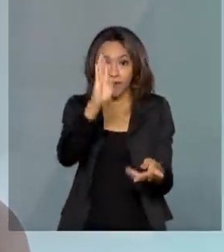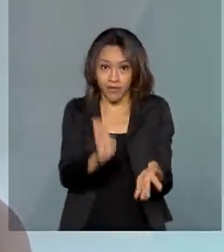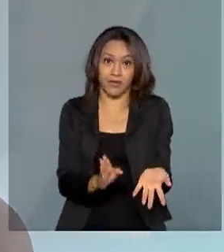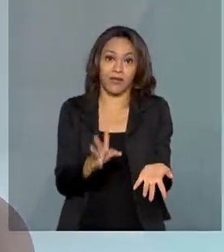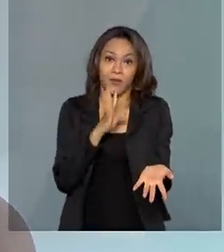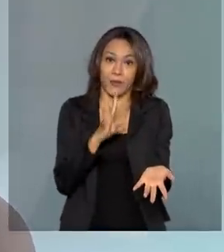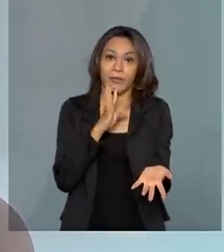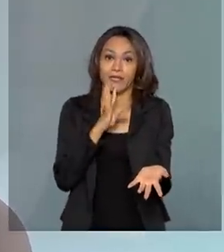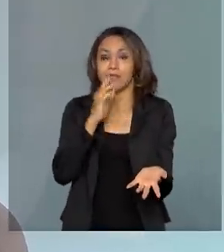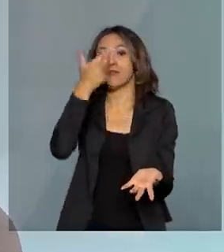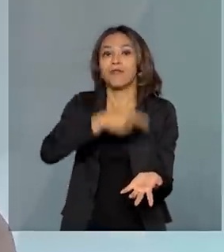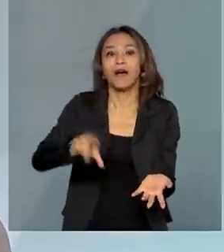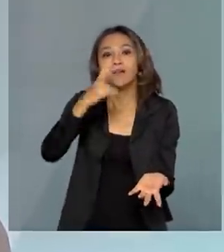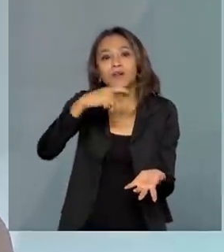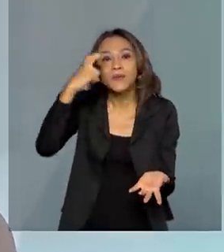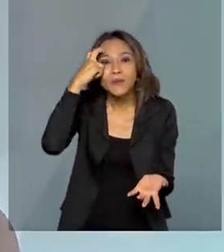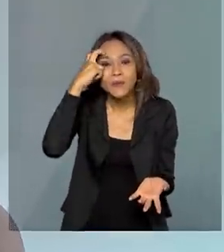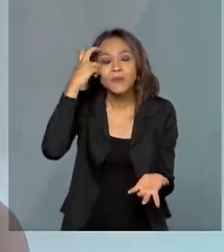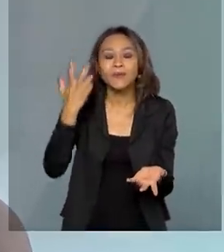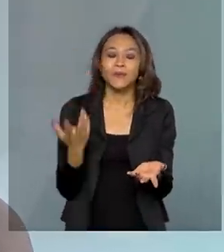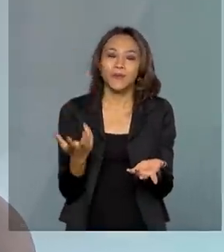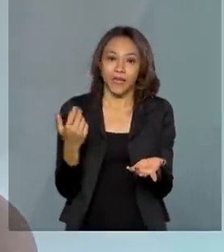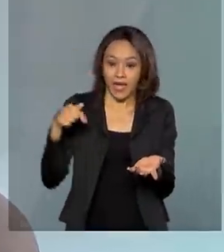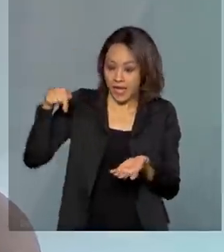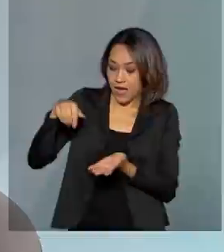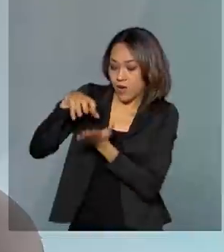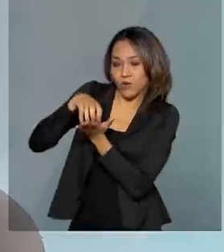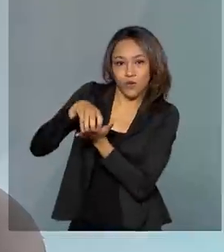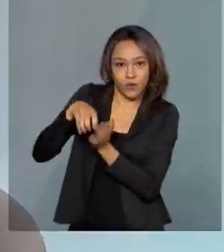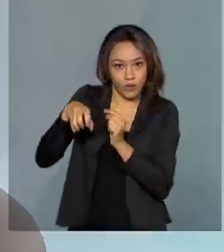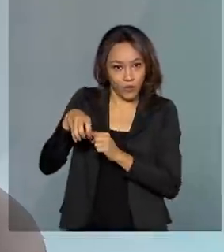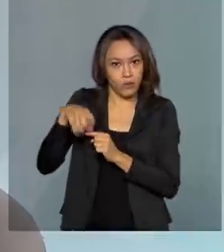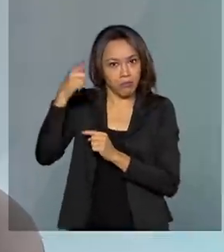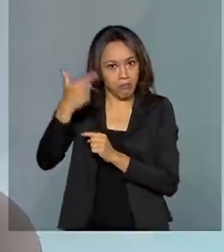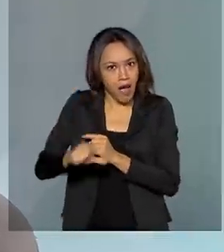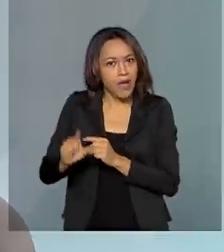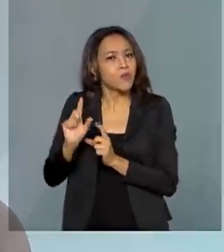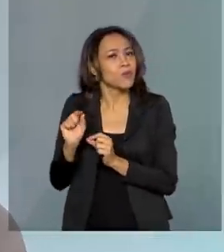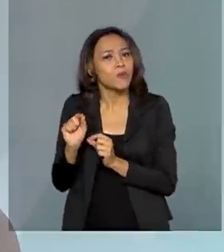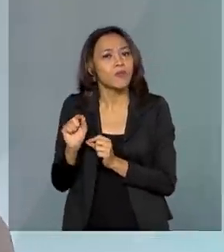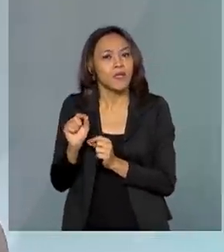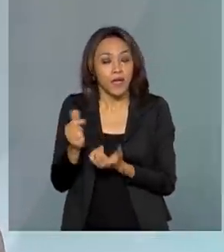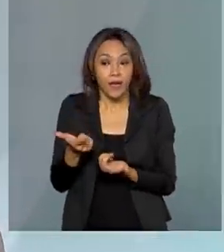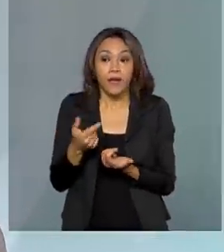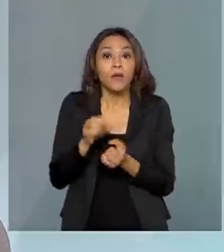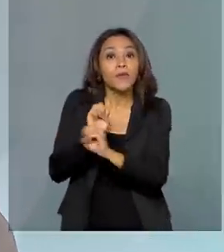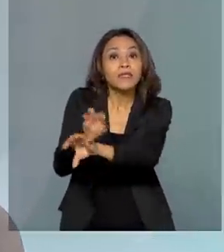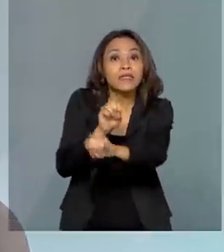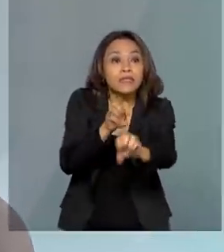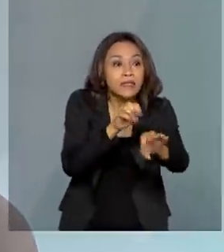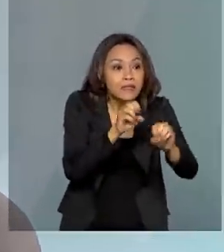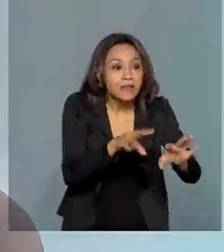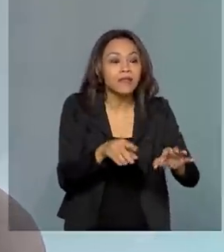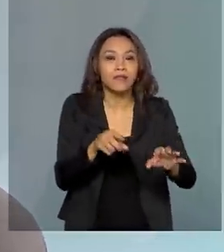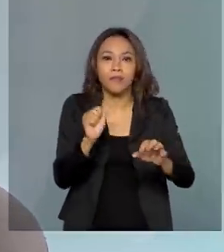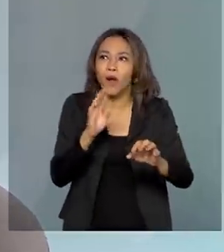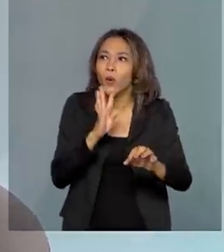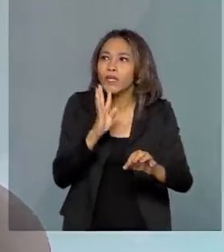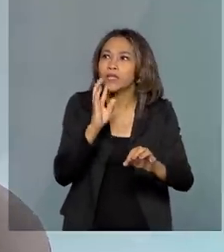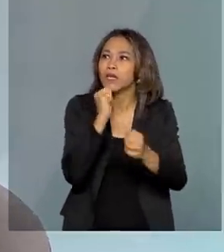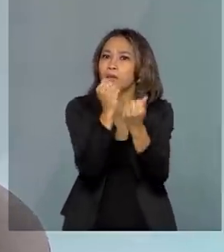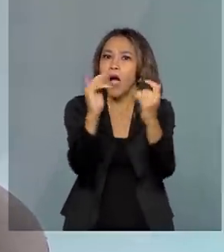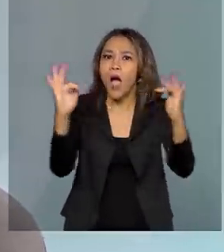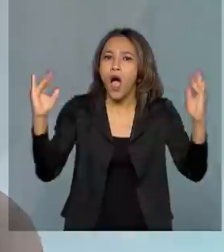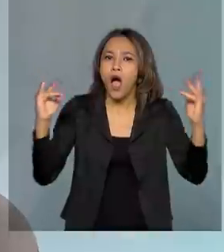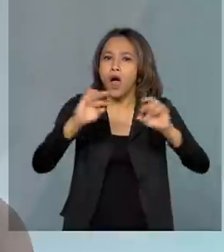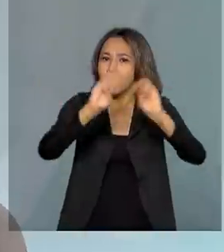cada vez mais a nossa cultura. O IFAM, ele investe muito também em educação patrimonial. A gente faz trabalhos belíssimos